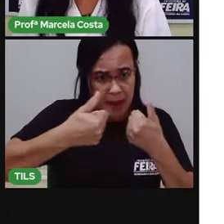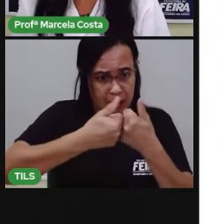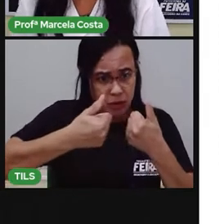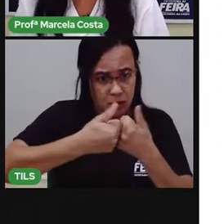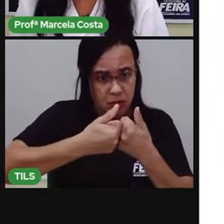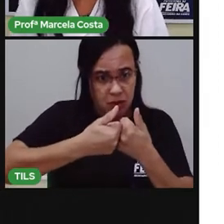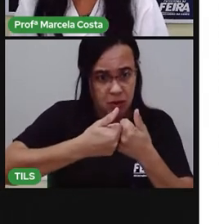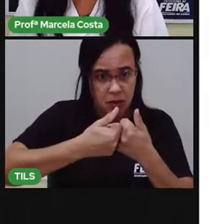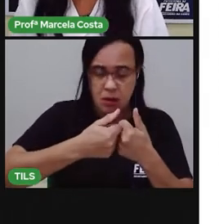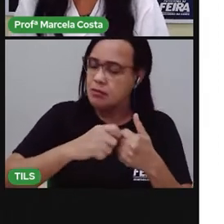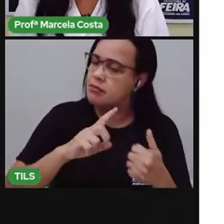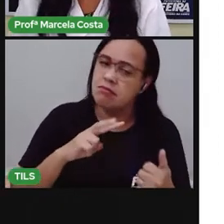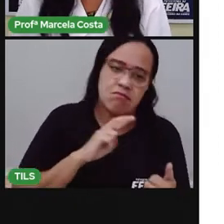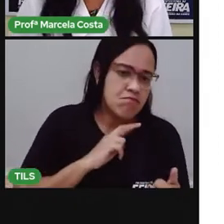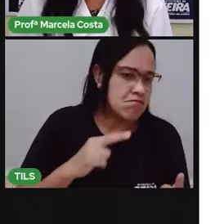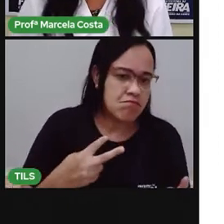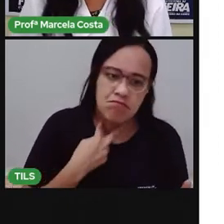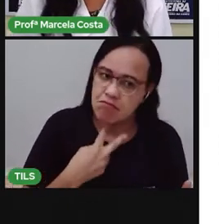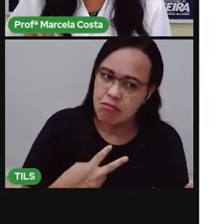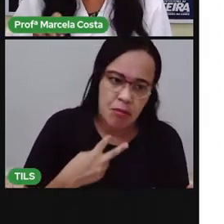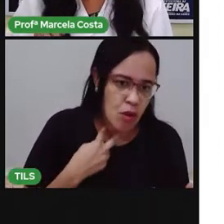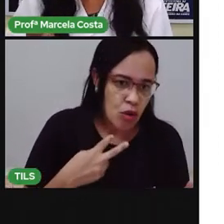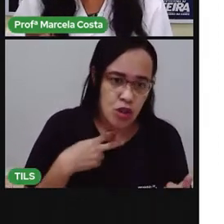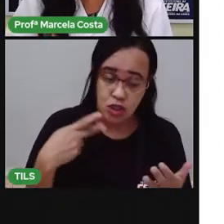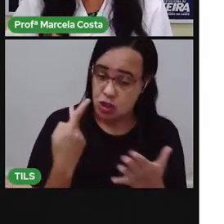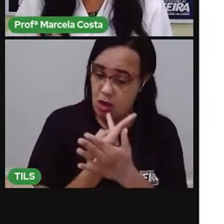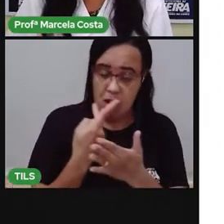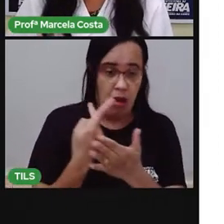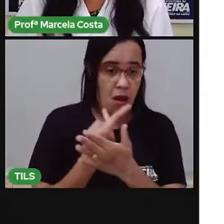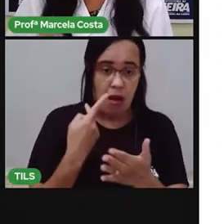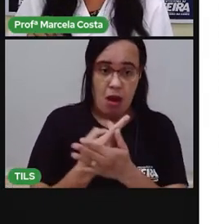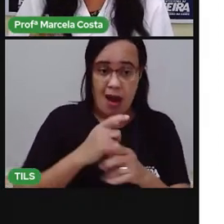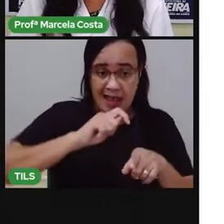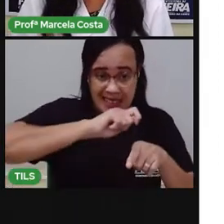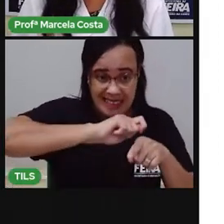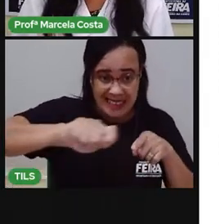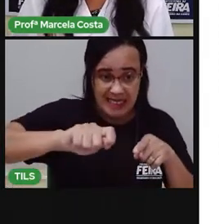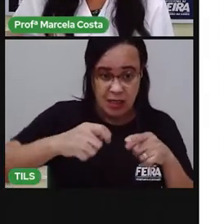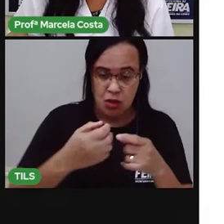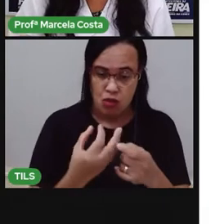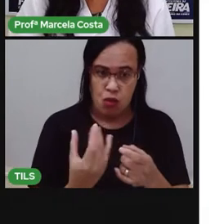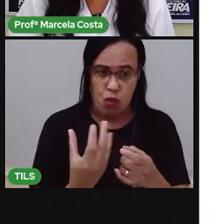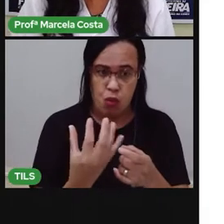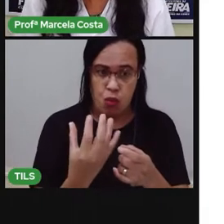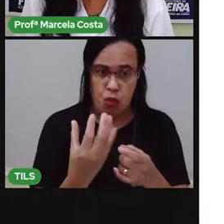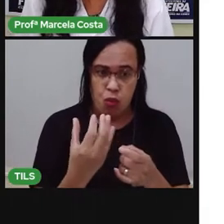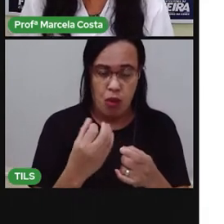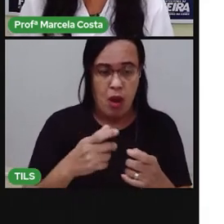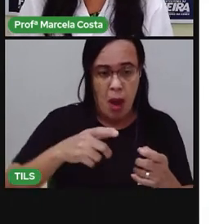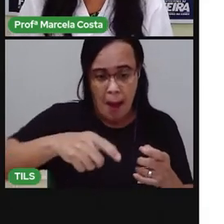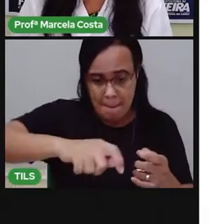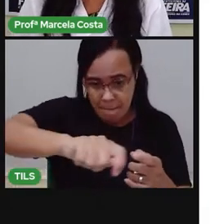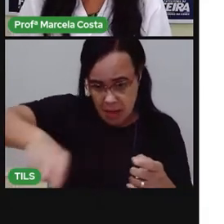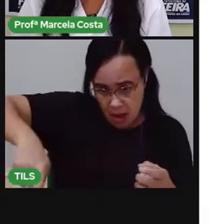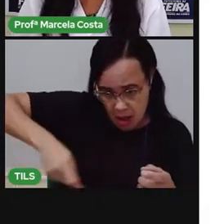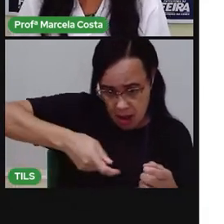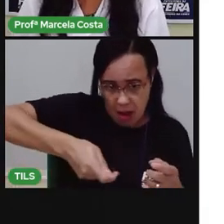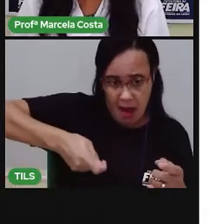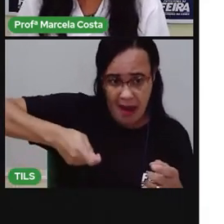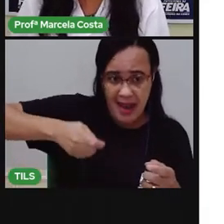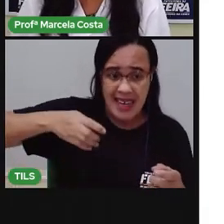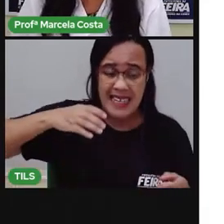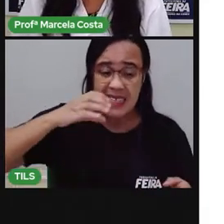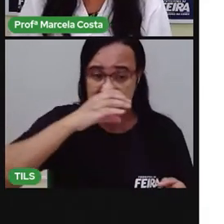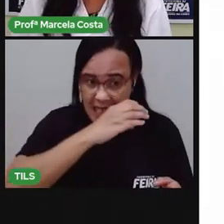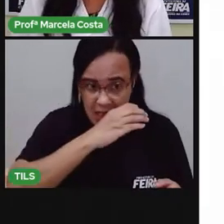um acidente doméstico. Então, acender o fogão, retirar a panela quente do